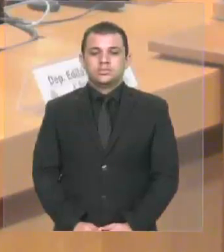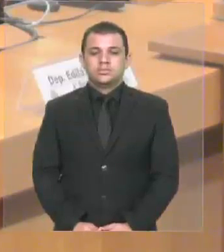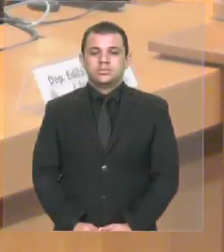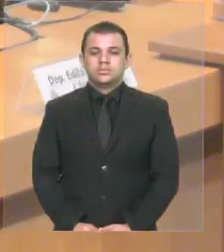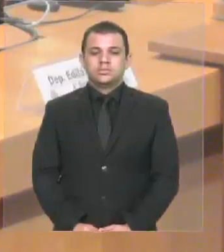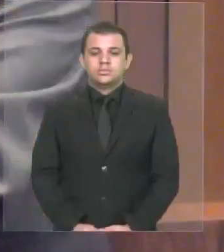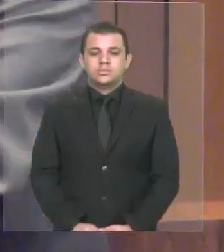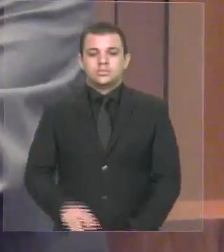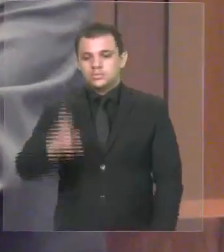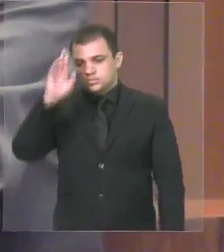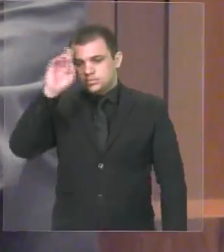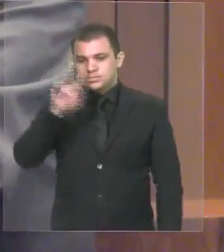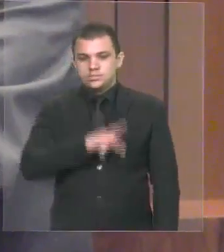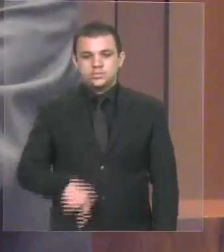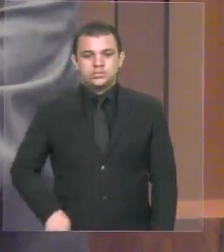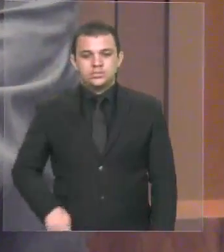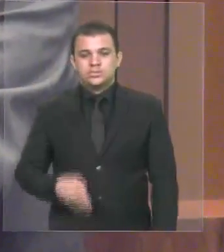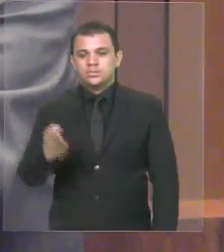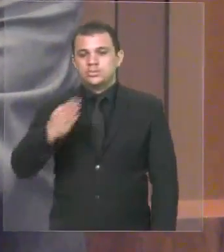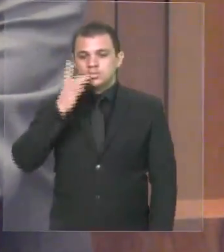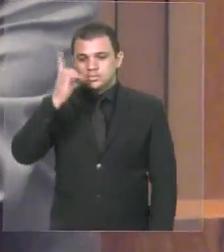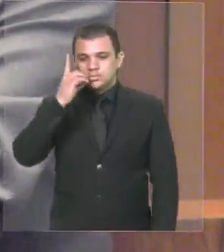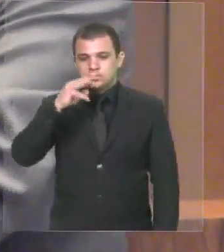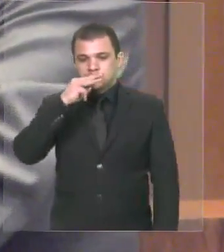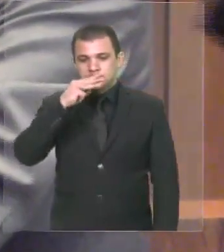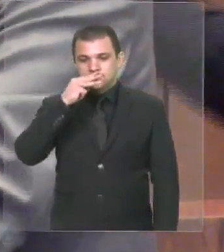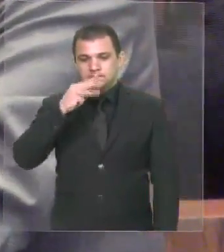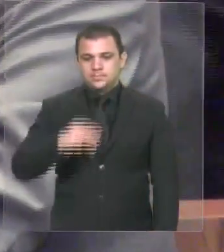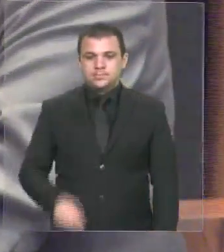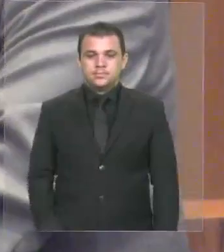Senhor Presidente, deputado Humberto Cotinho,